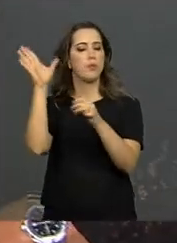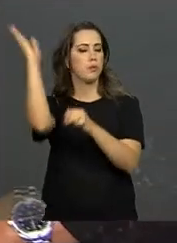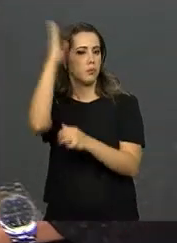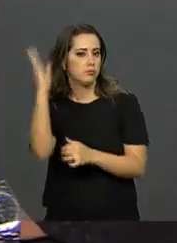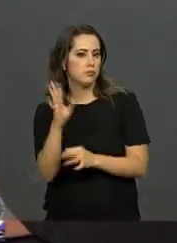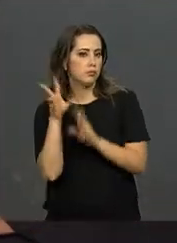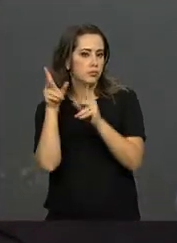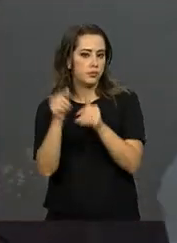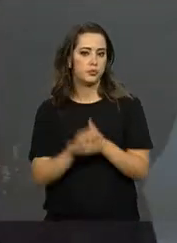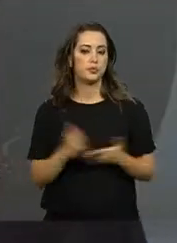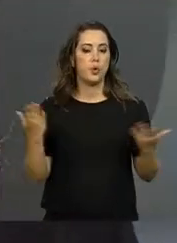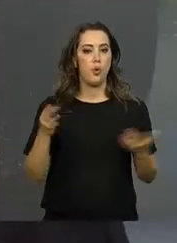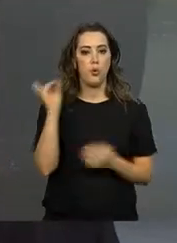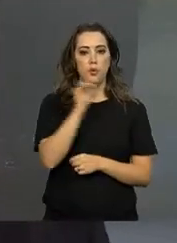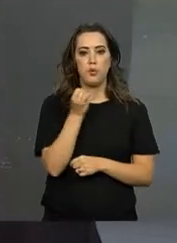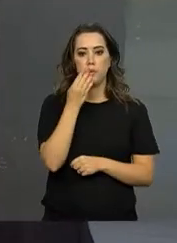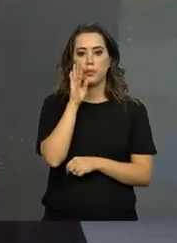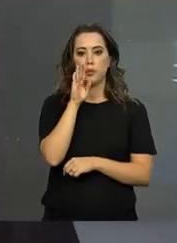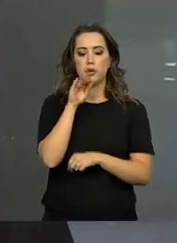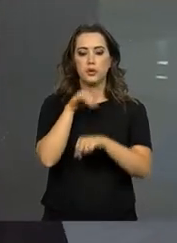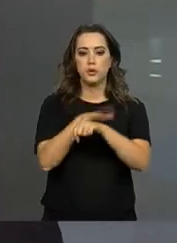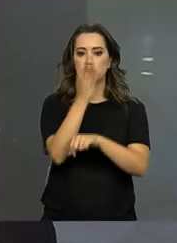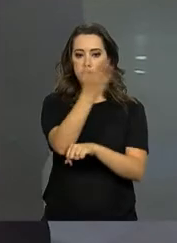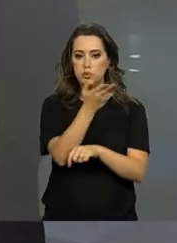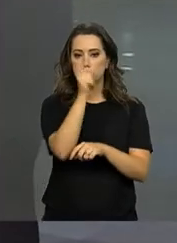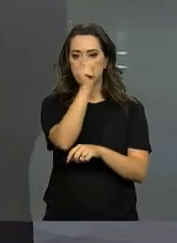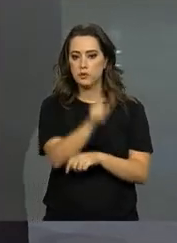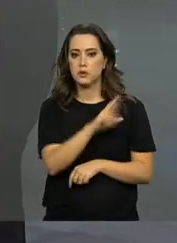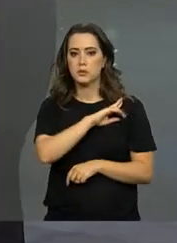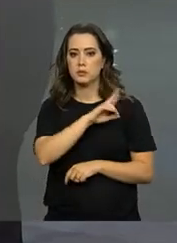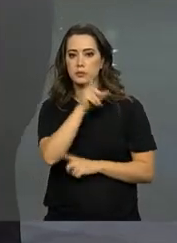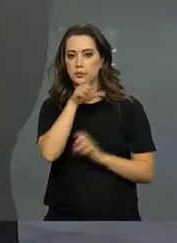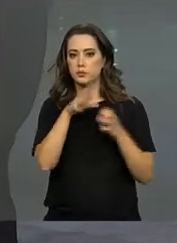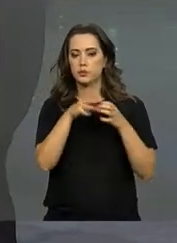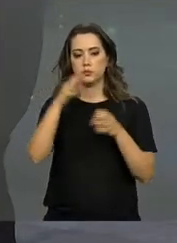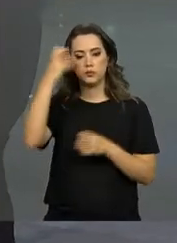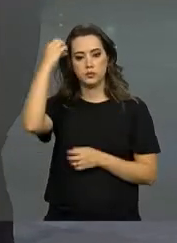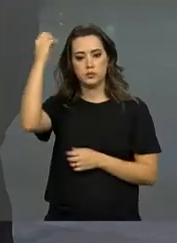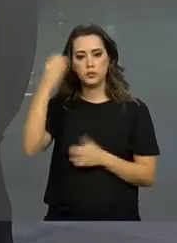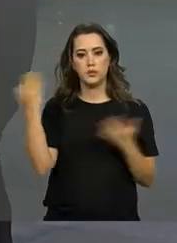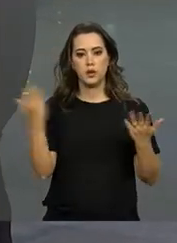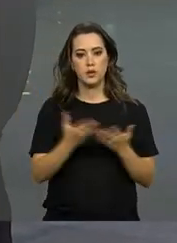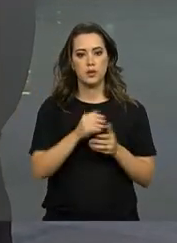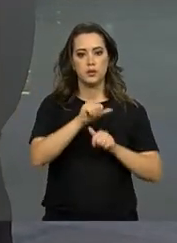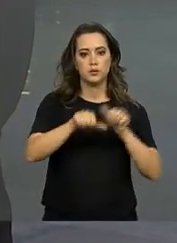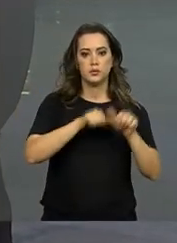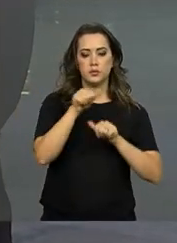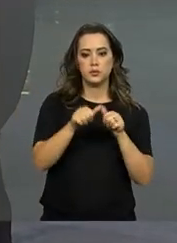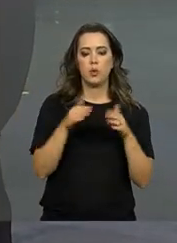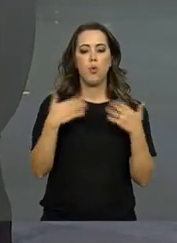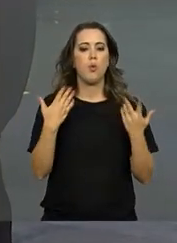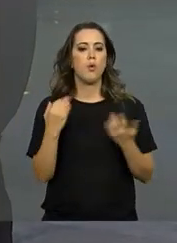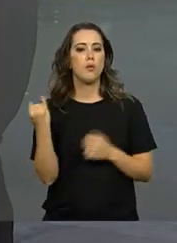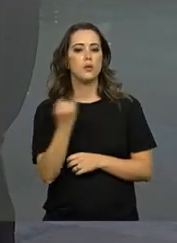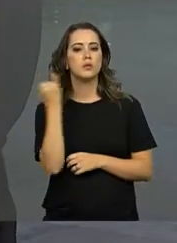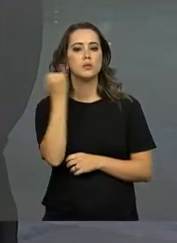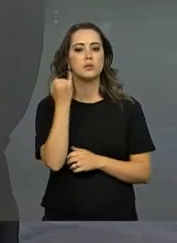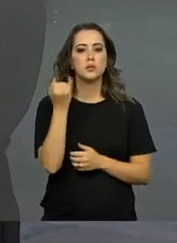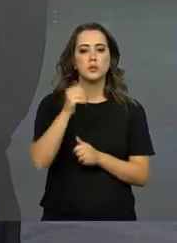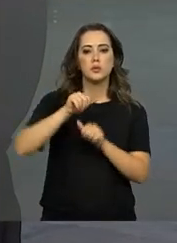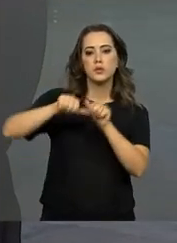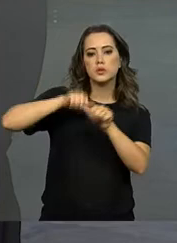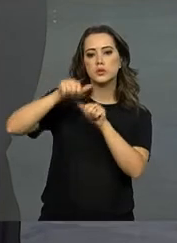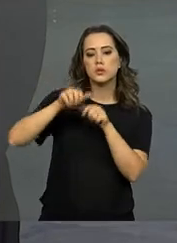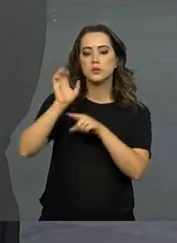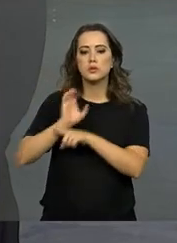Marcaça. Boa noite, Natália. Natália, esse processo de interiorização, ele foi reforçado agora no mês de setembro. Qual a importância de levar essas pessoas para os